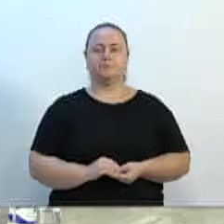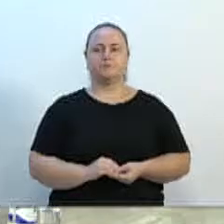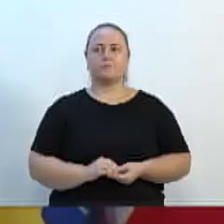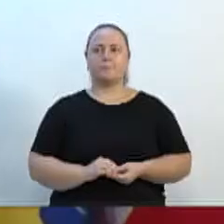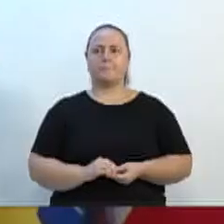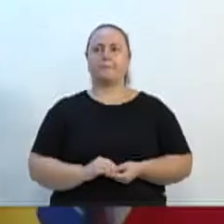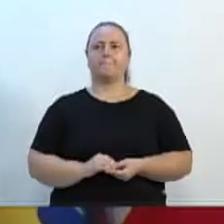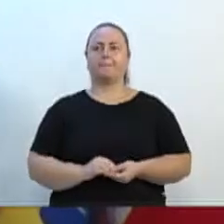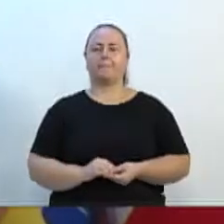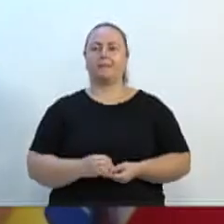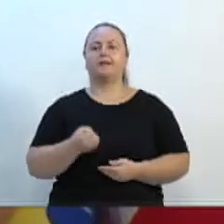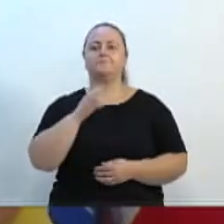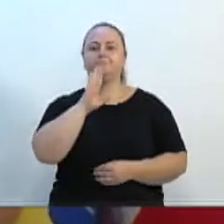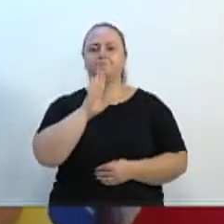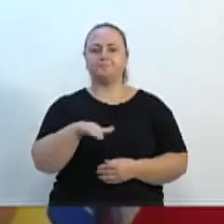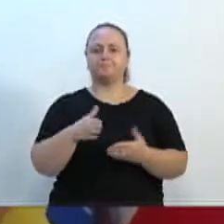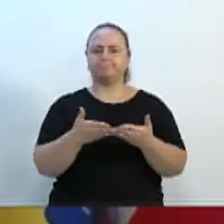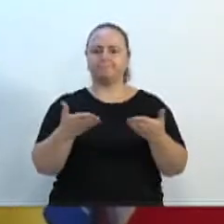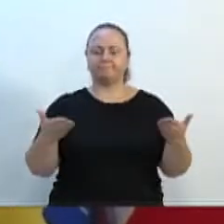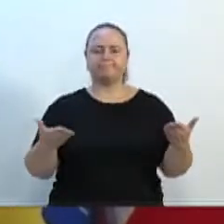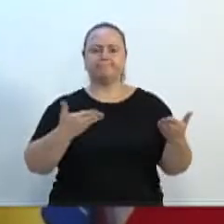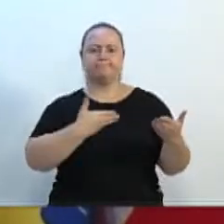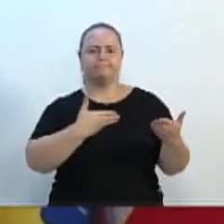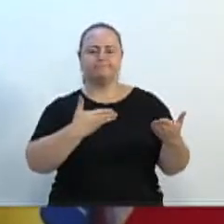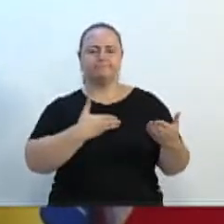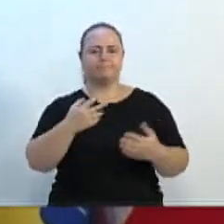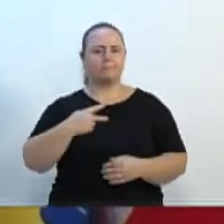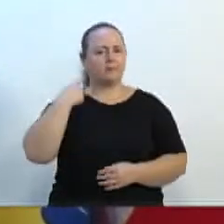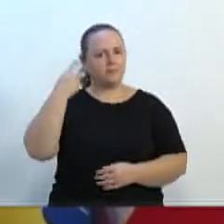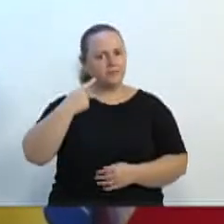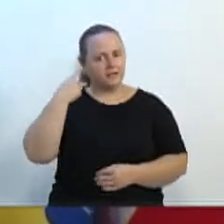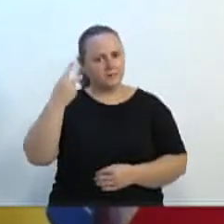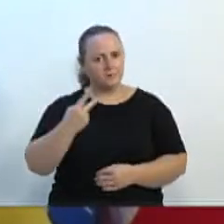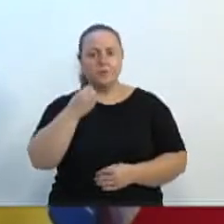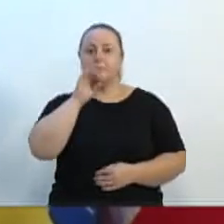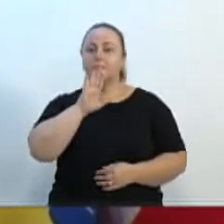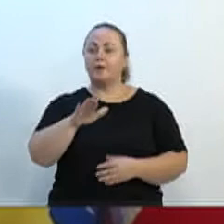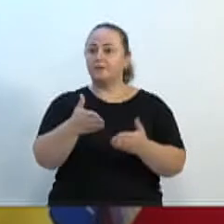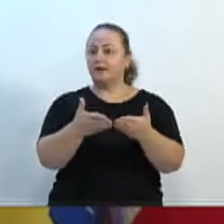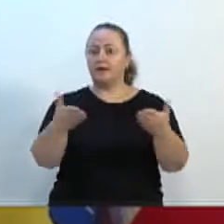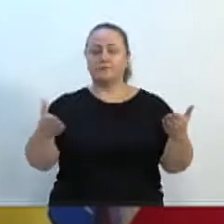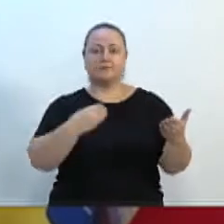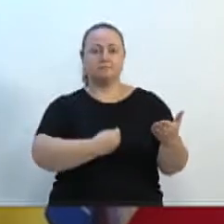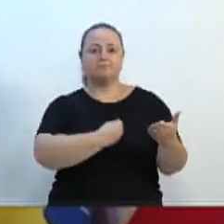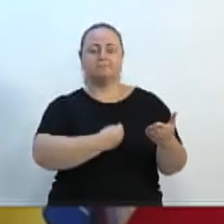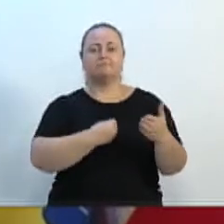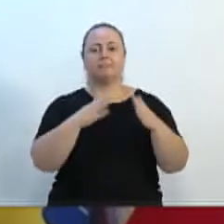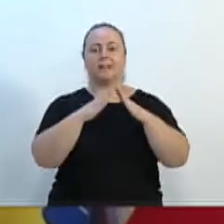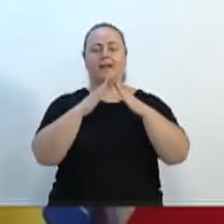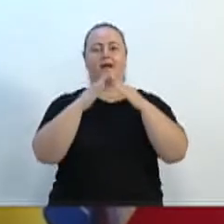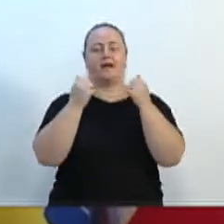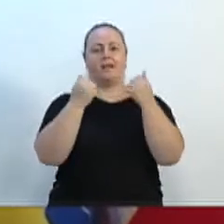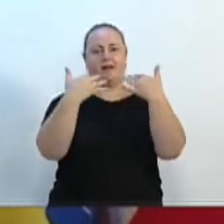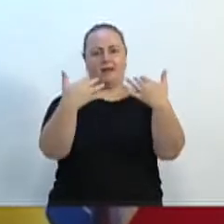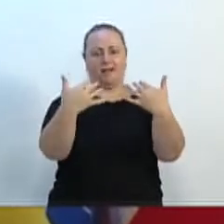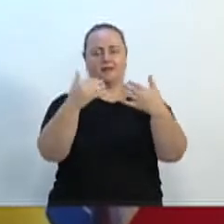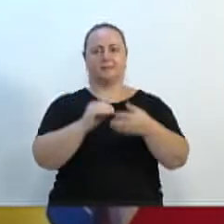Muito boa tarde, colegas vereadores, muito boa tarde a quem nos acompanha em casa. Primeiramente, eu gostaria que